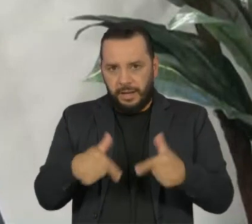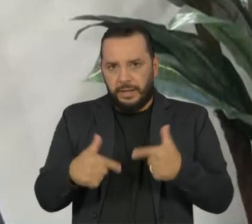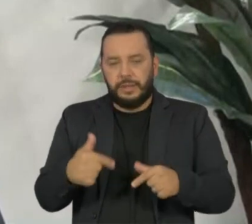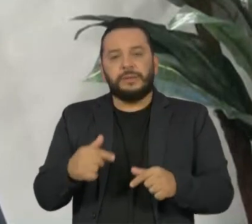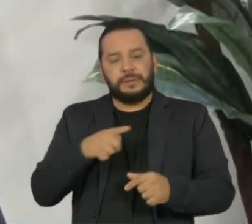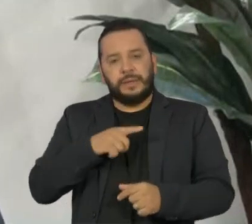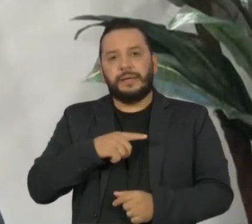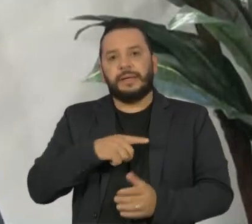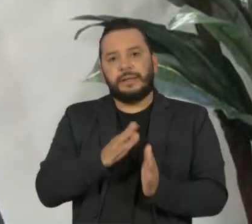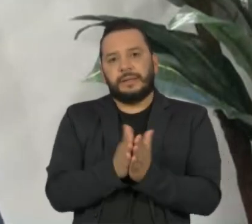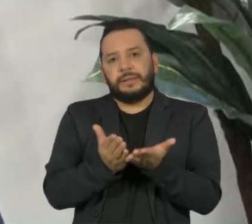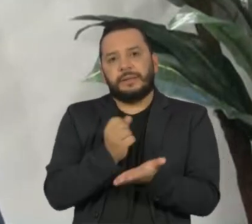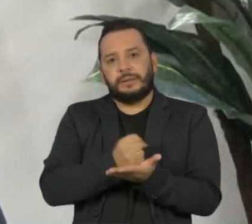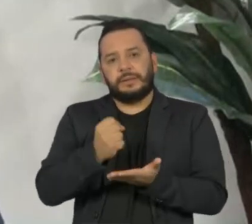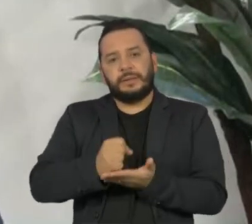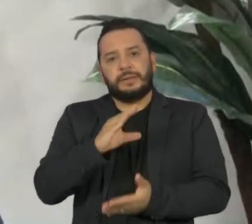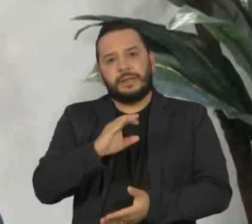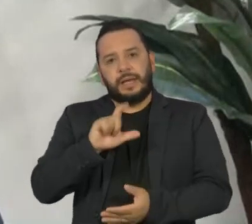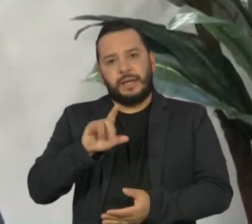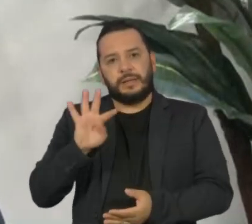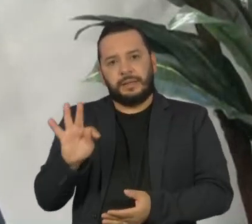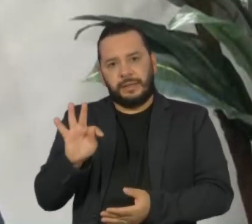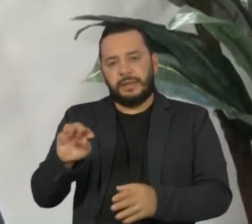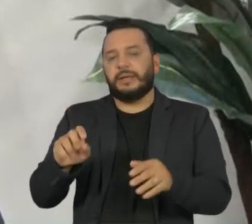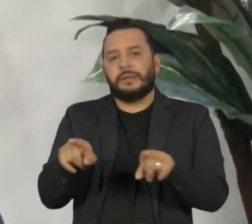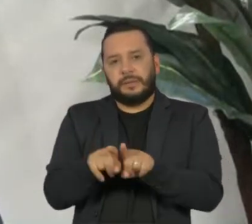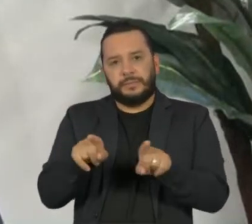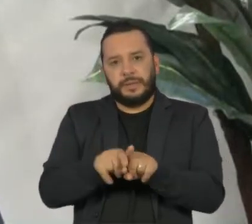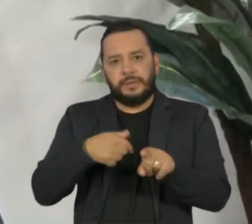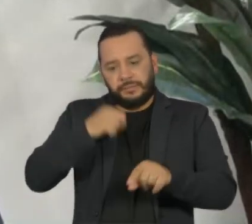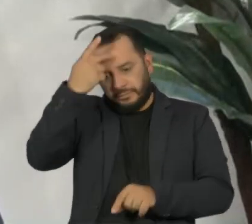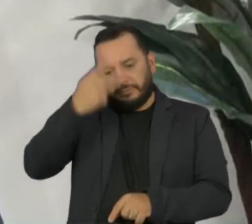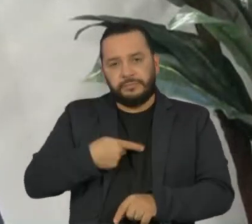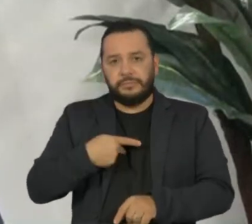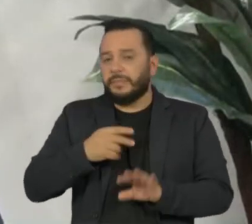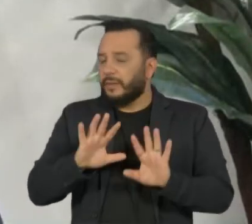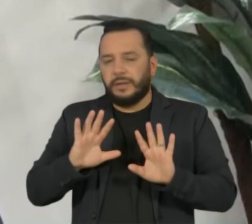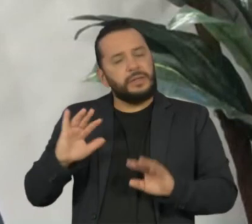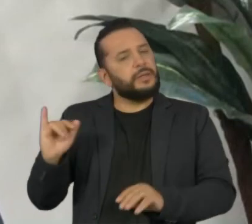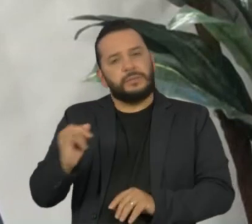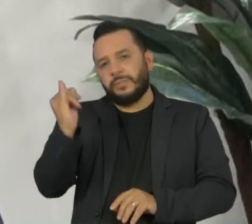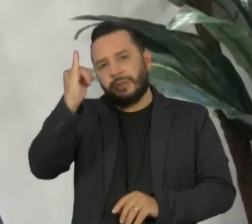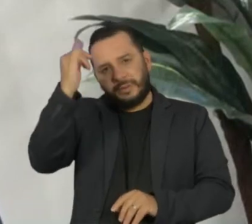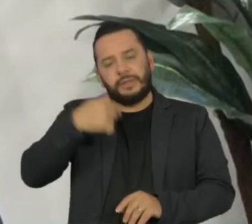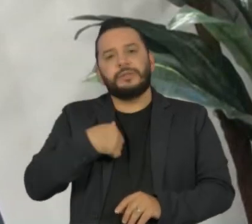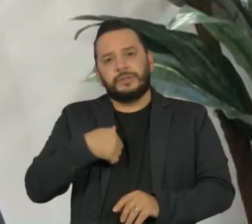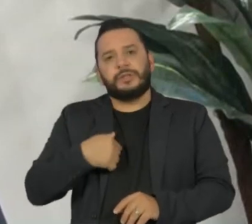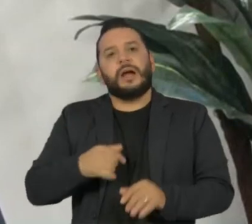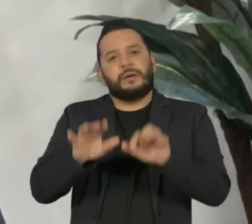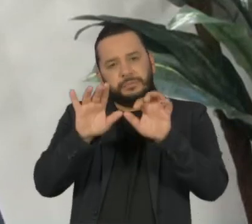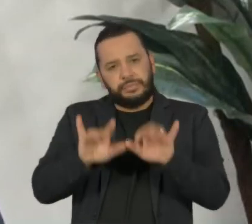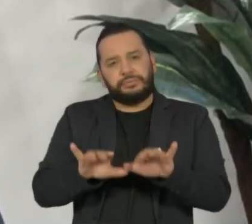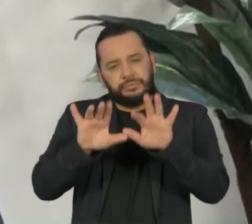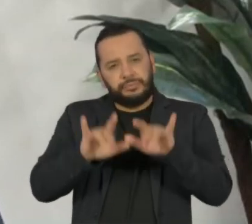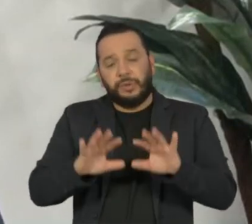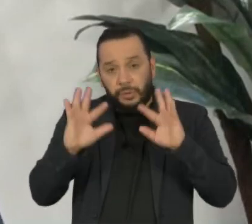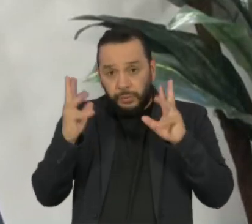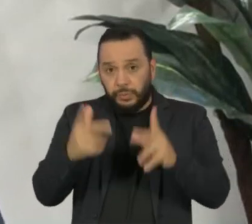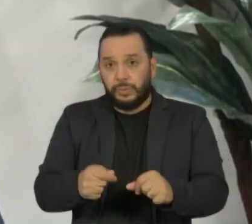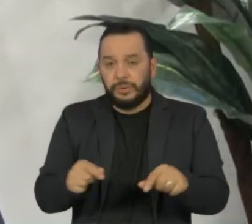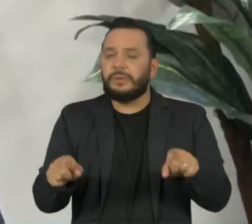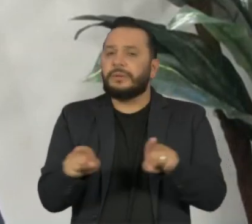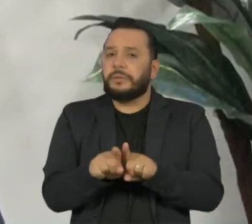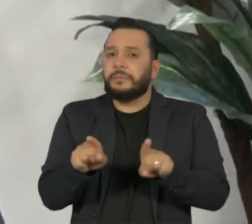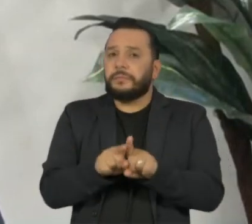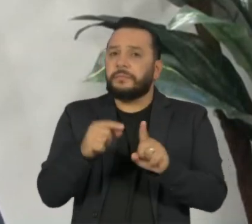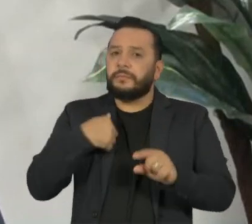CLT, seja via autônomo. Isso é importante para que a gente declare a nossa receita e também para aquelas